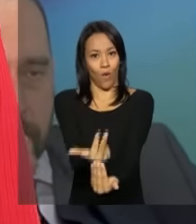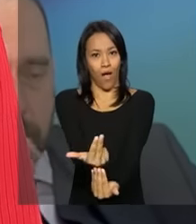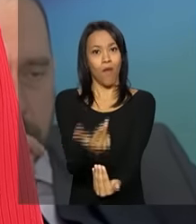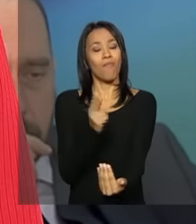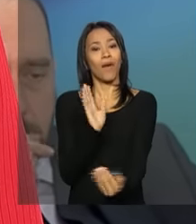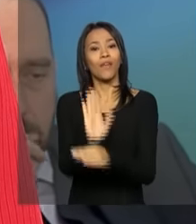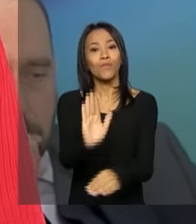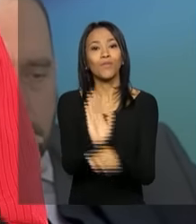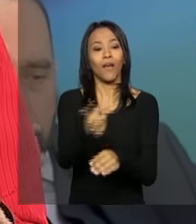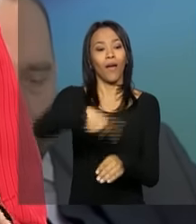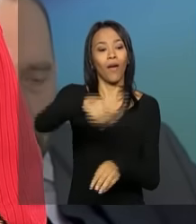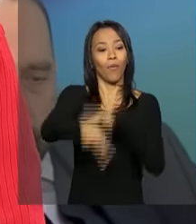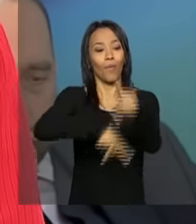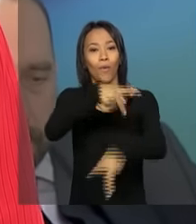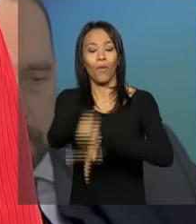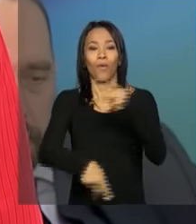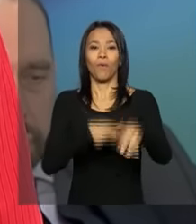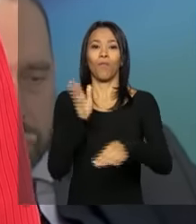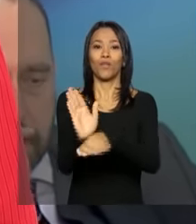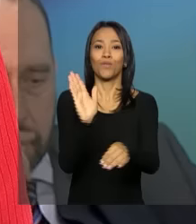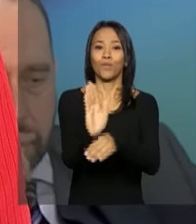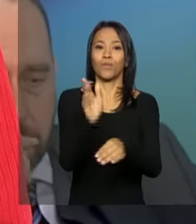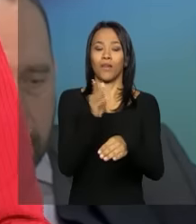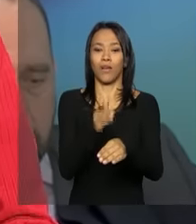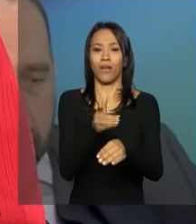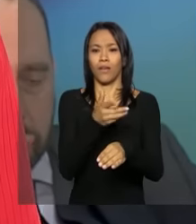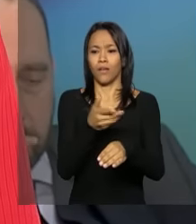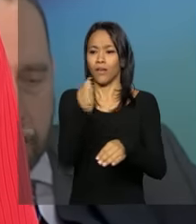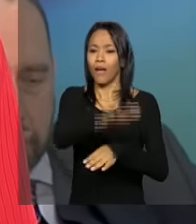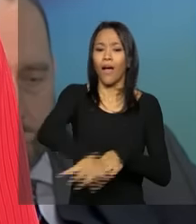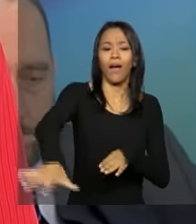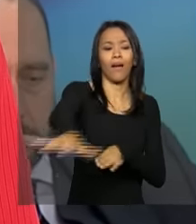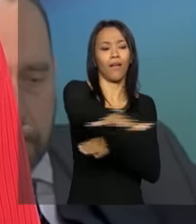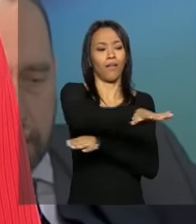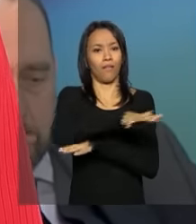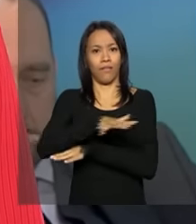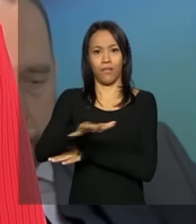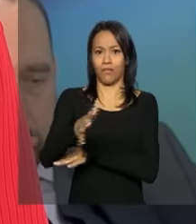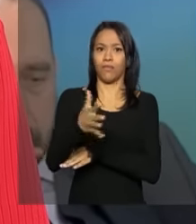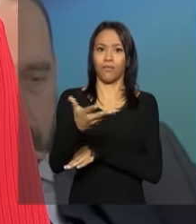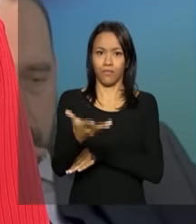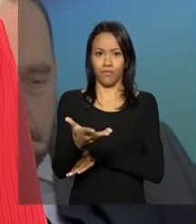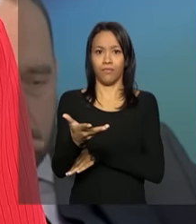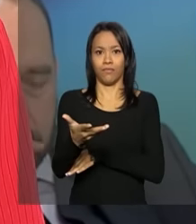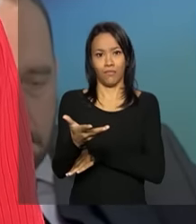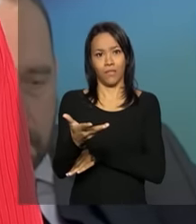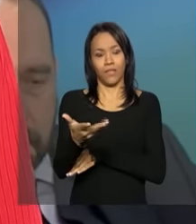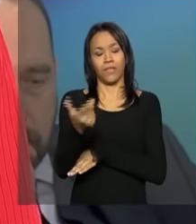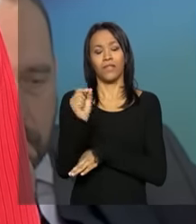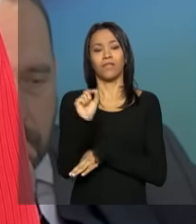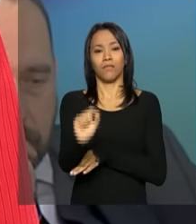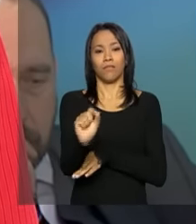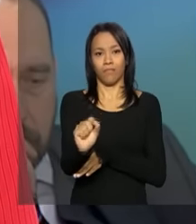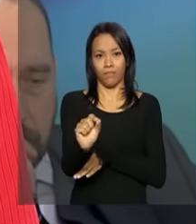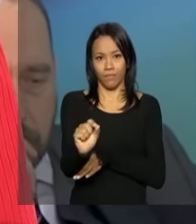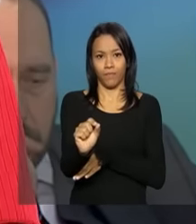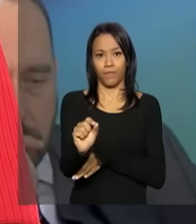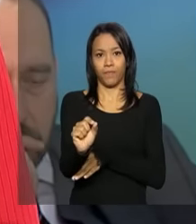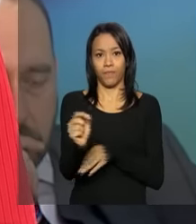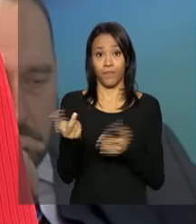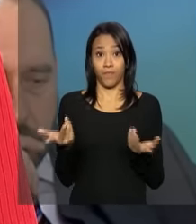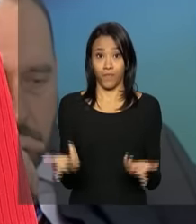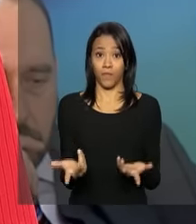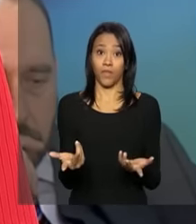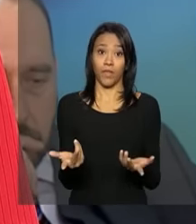defesa do meio ambiente, em defesa da vida, em defesa de um outro tipo de relação entre